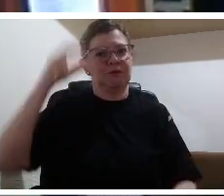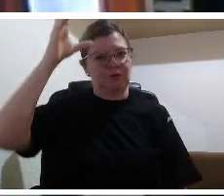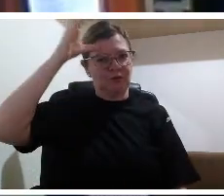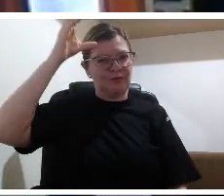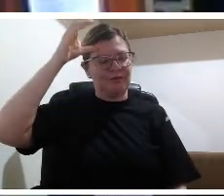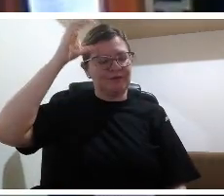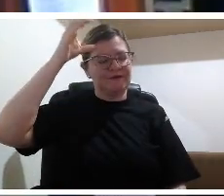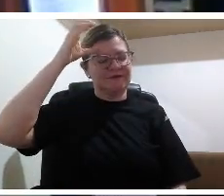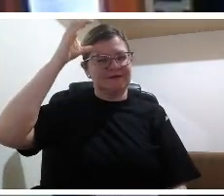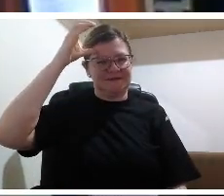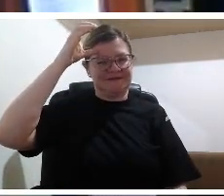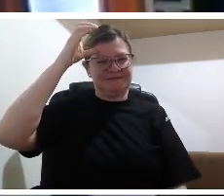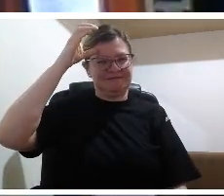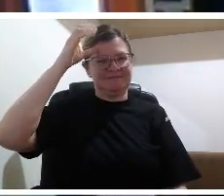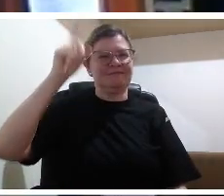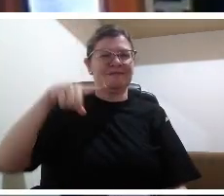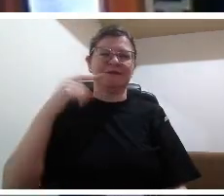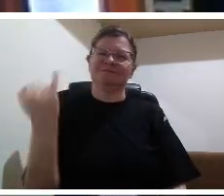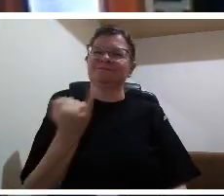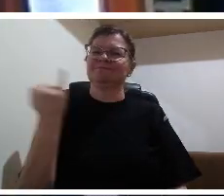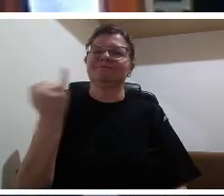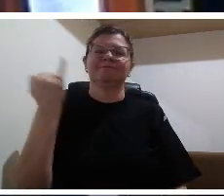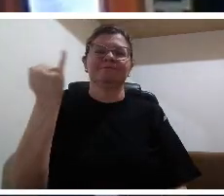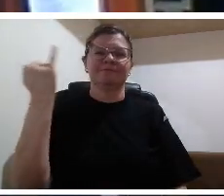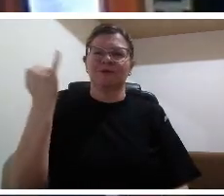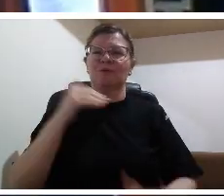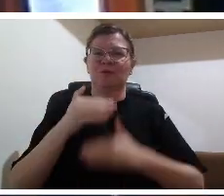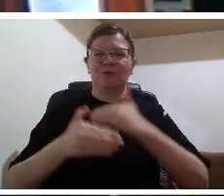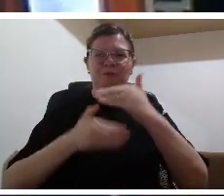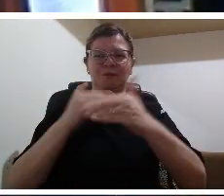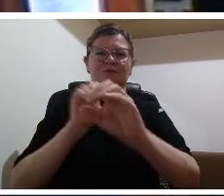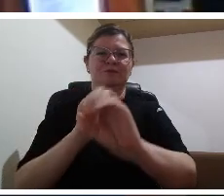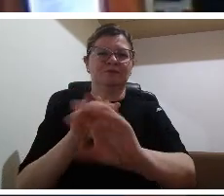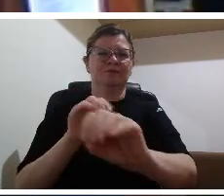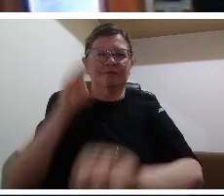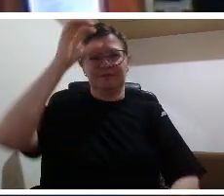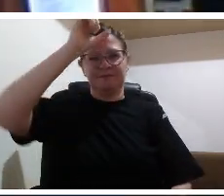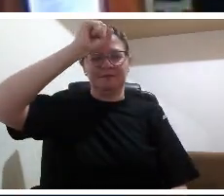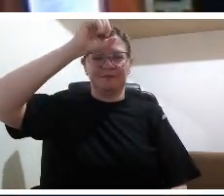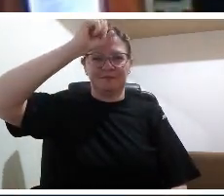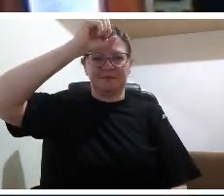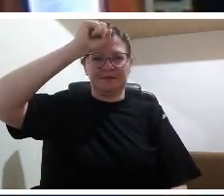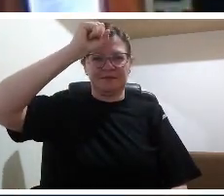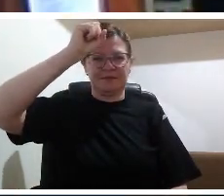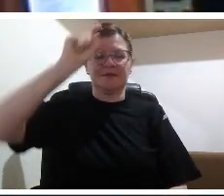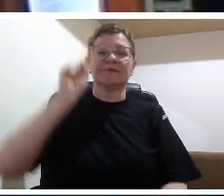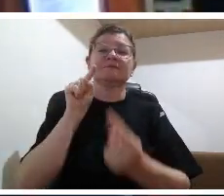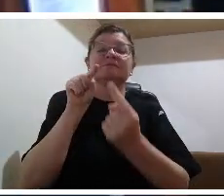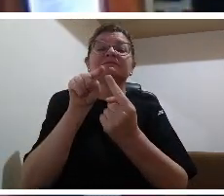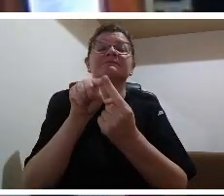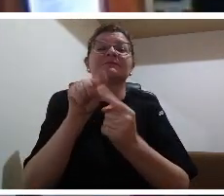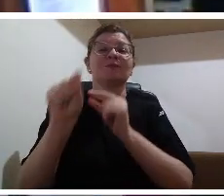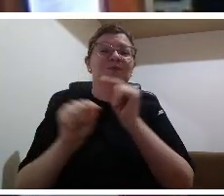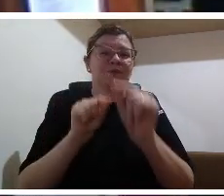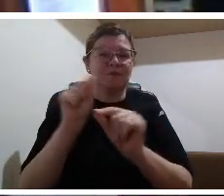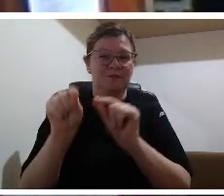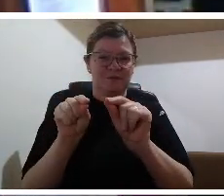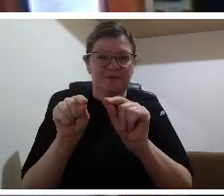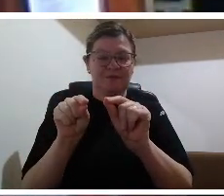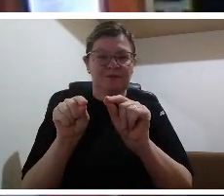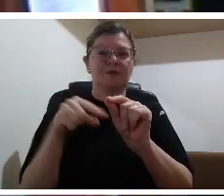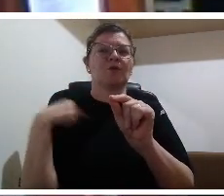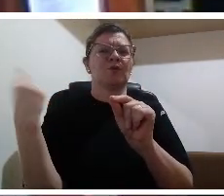perspectiva de que nós temos que conhecer teoricamente as normas para poder aplicá-las por exemplo nessa situação